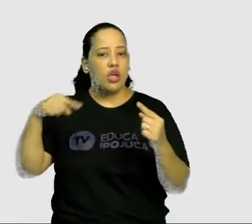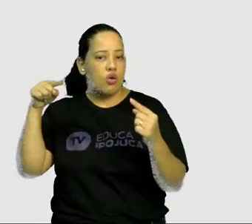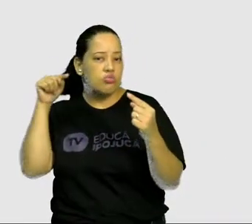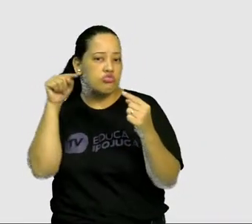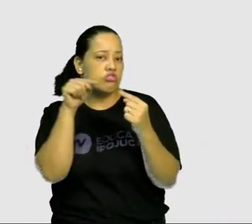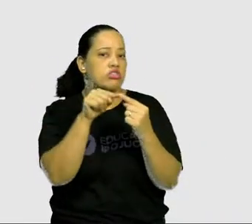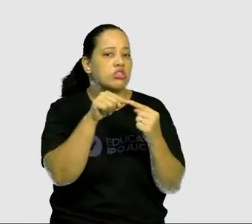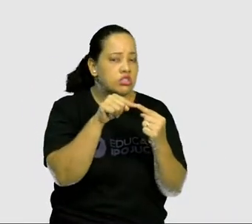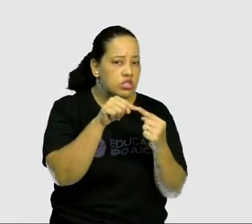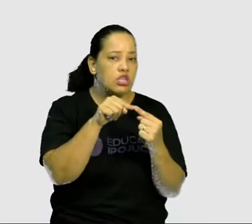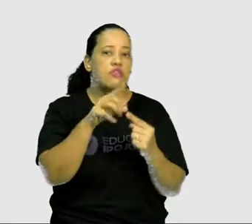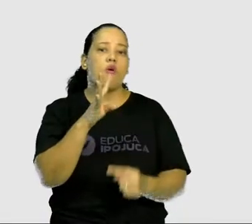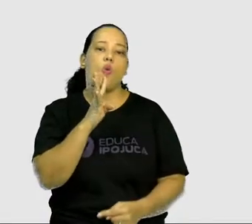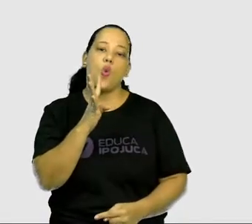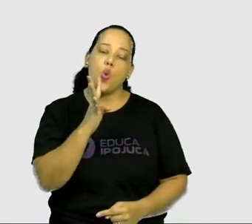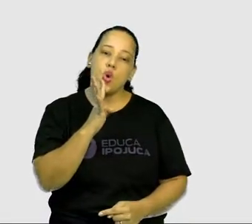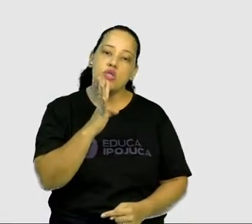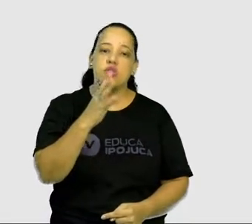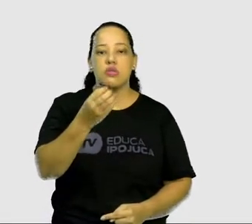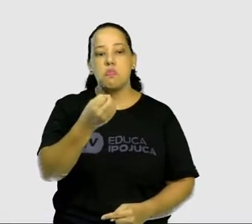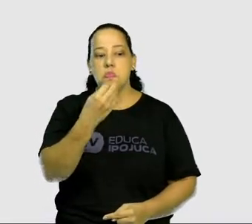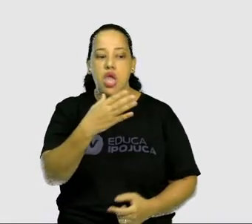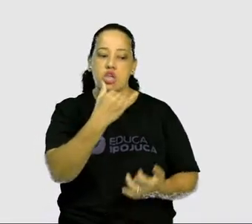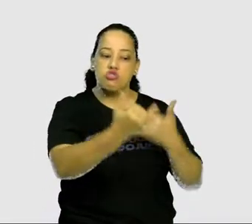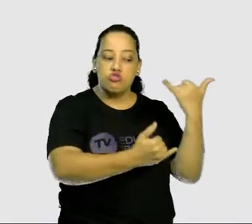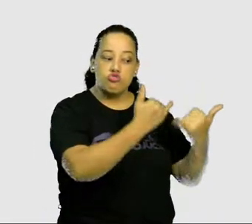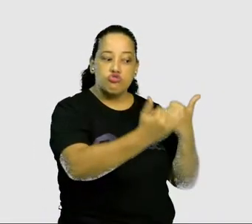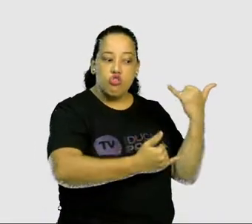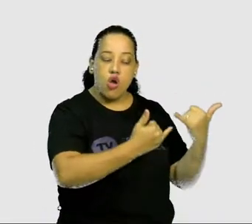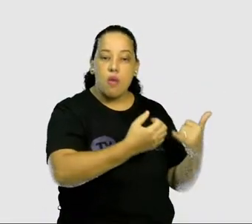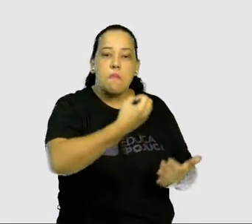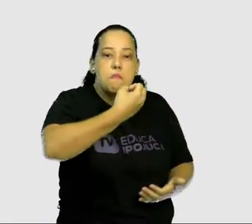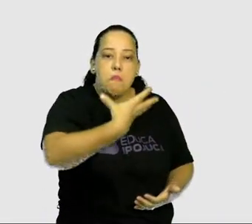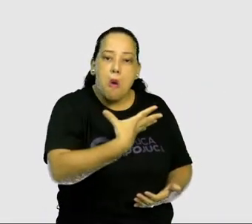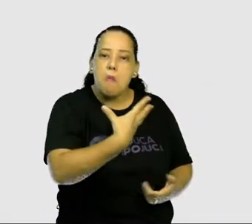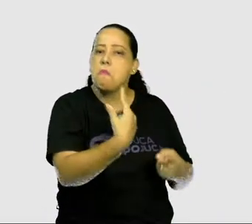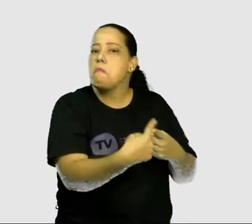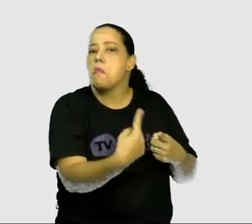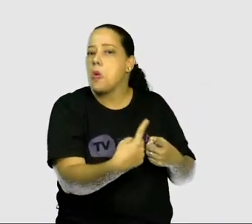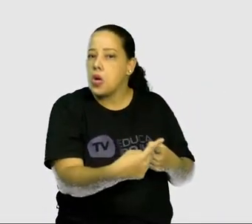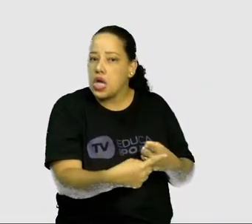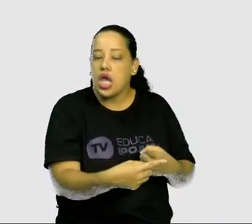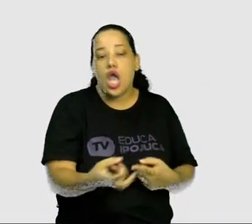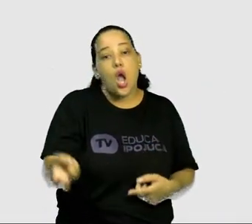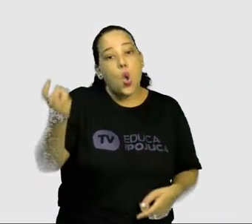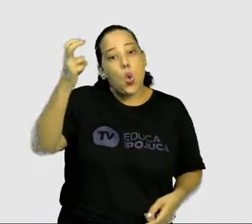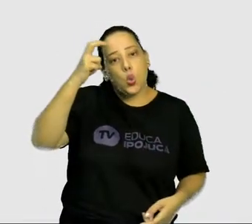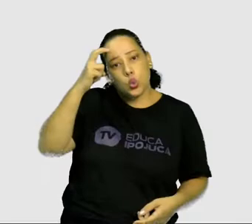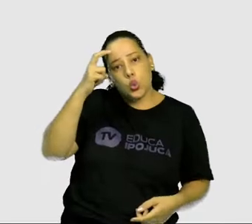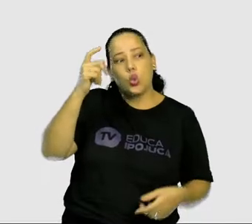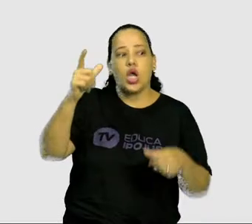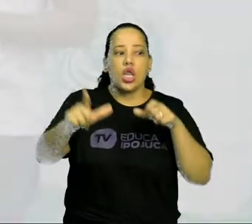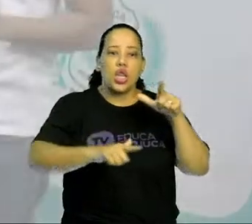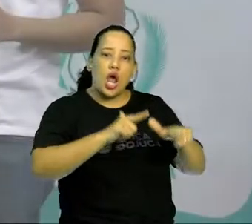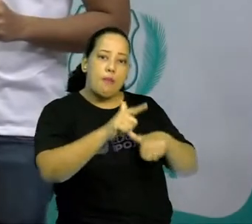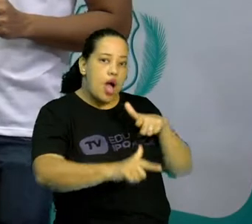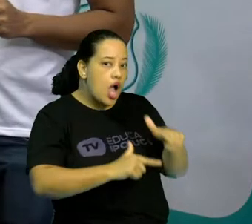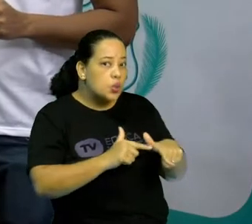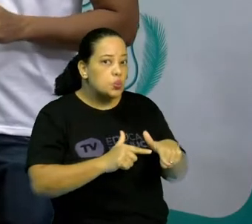benefícios dos jogos populares para a saúde, a cultura e suas aproximações com o mercado de trabalho.